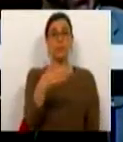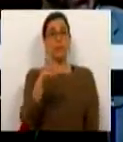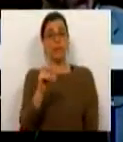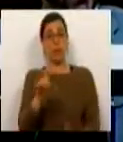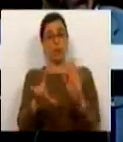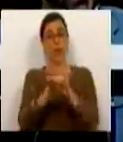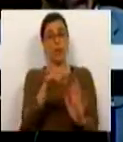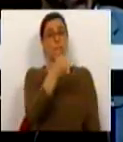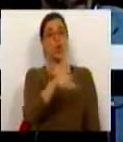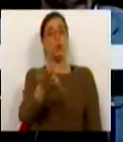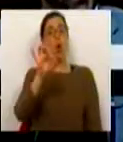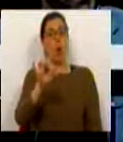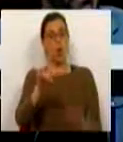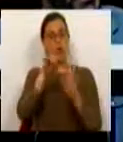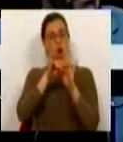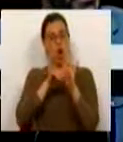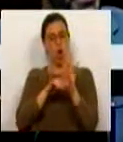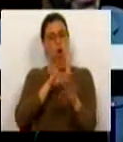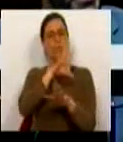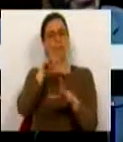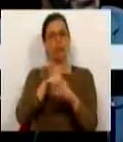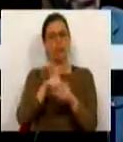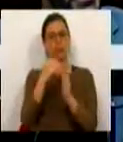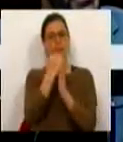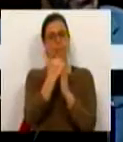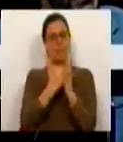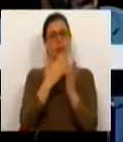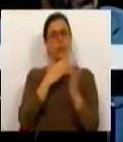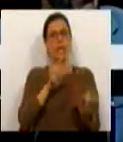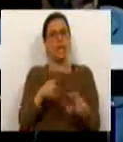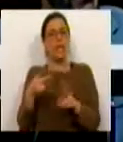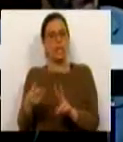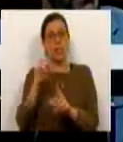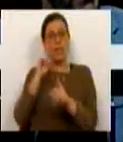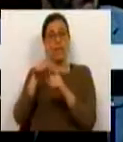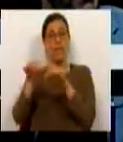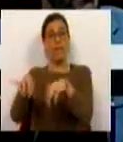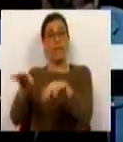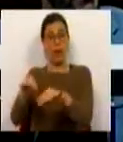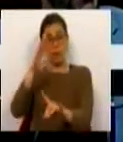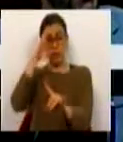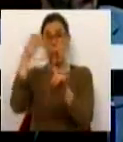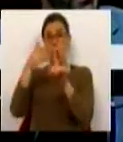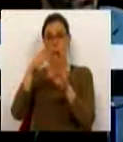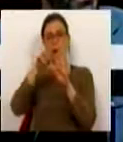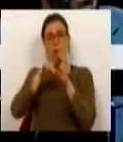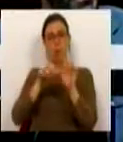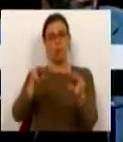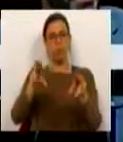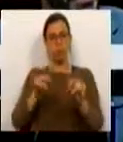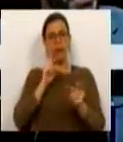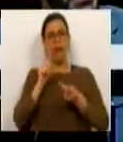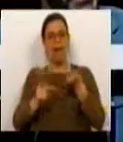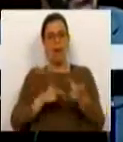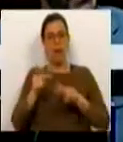da Lei de 2008 é uma norma inserida nas disposições transitórias e finais destinada a regular as